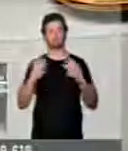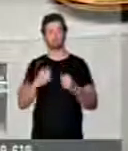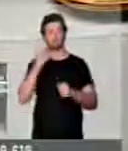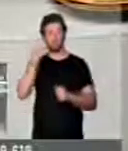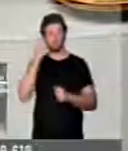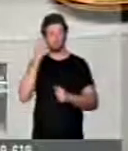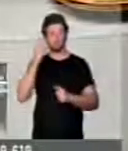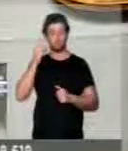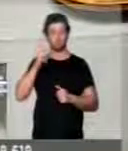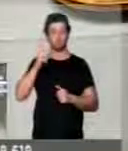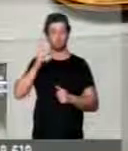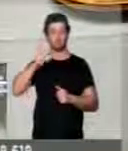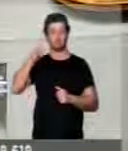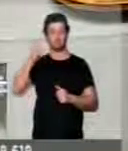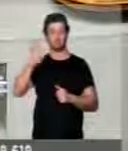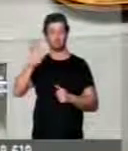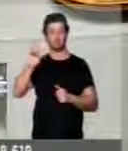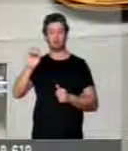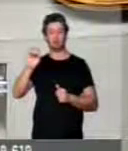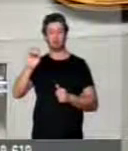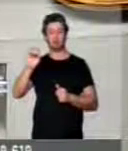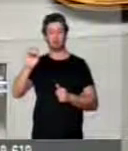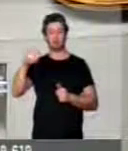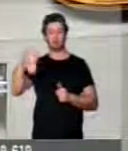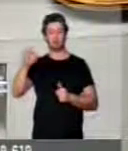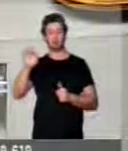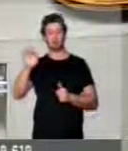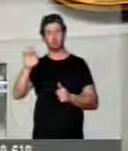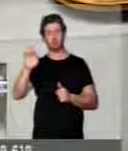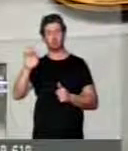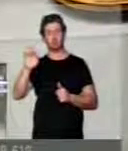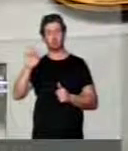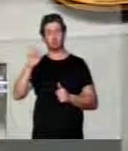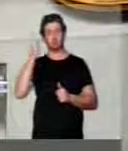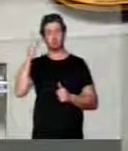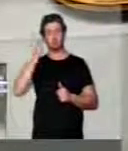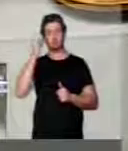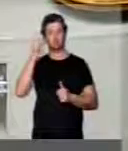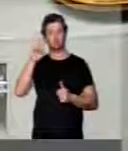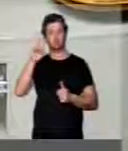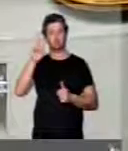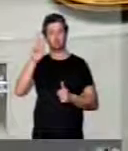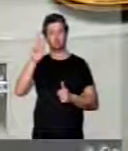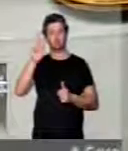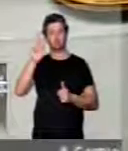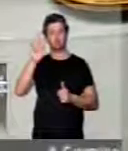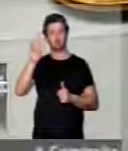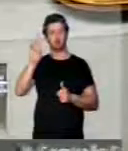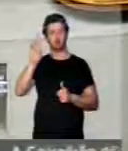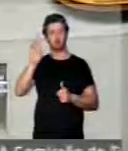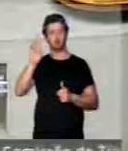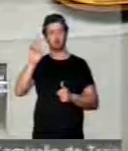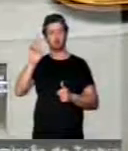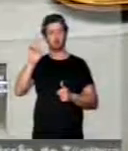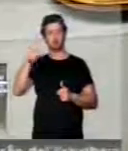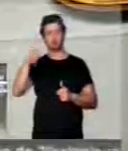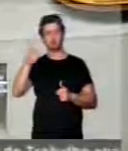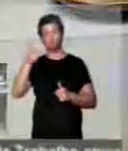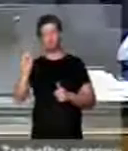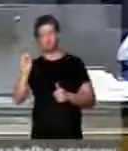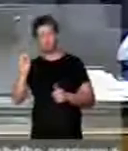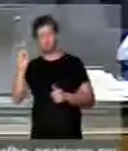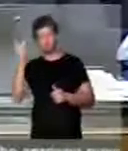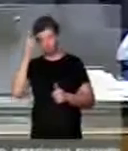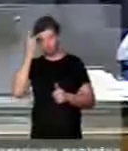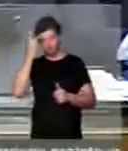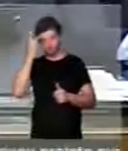Deputado Antônio Jacome, deputado Eduardo Bolsonaro, deputado